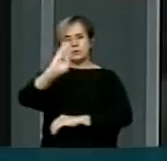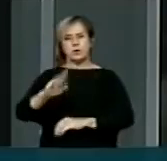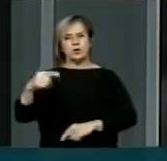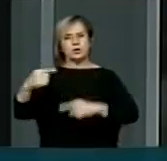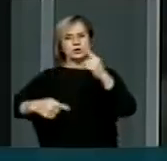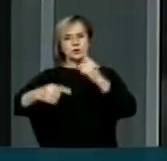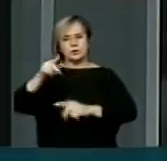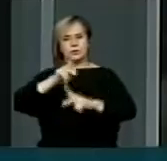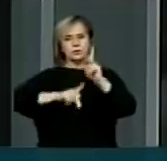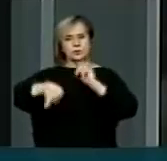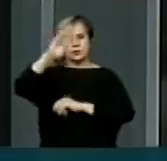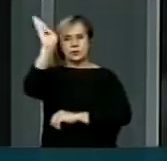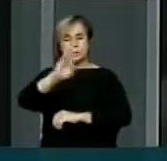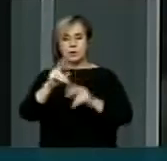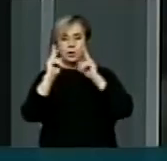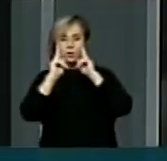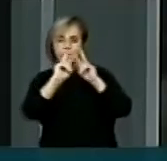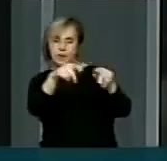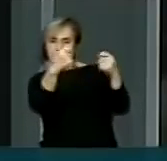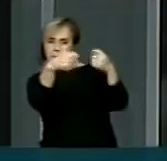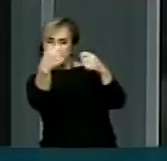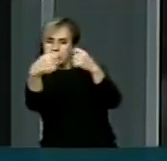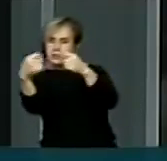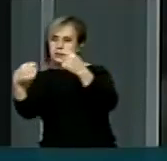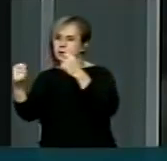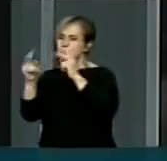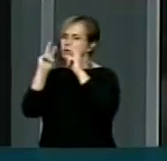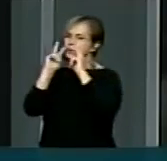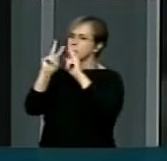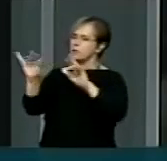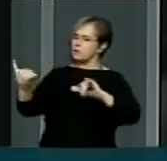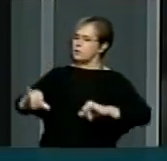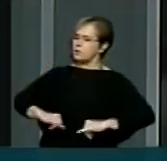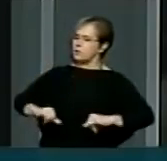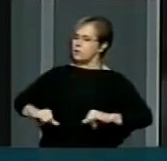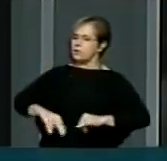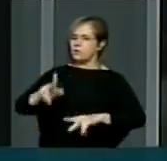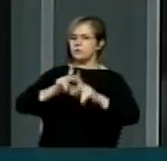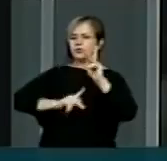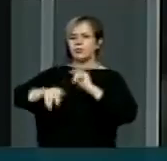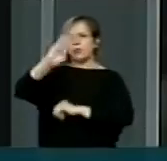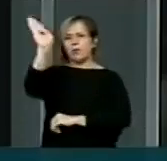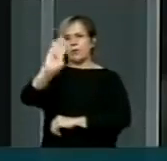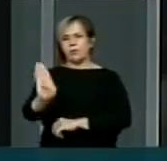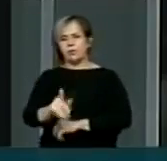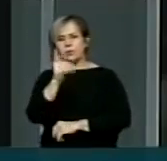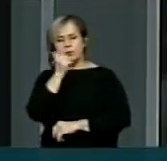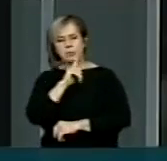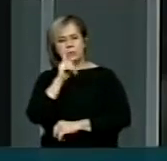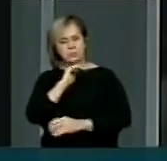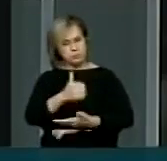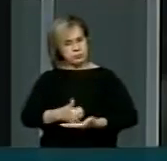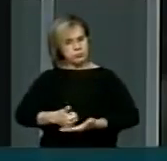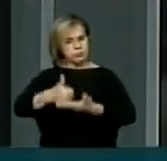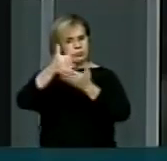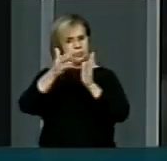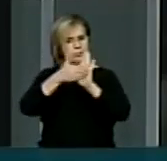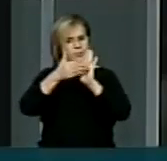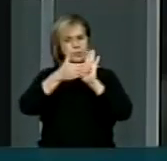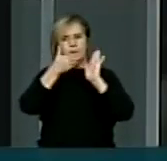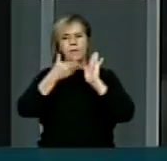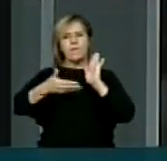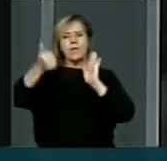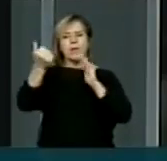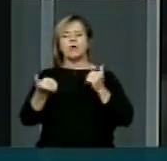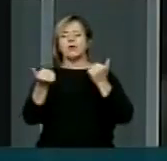com o povo brasileiro, ouvindo as suas demandas, ouvindo a dor e o sofrimento do povo brasileiro para que se possa construir a melhor proposta para